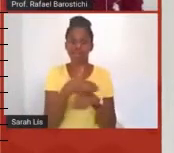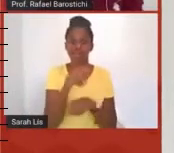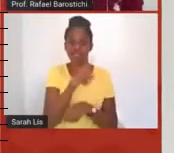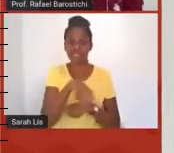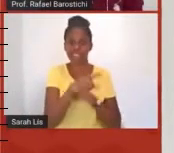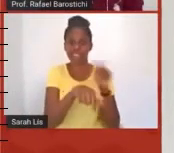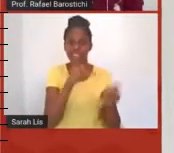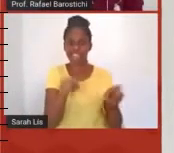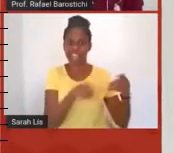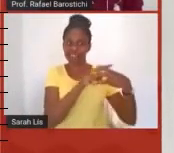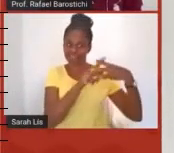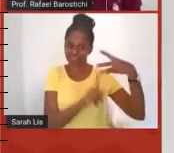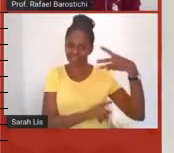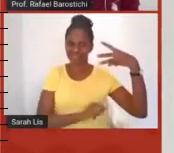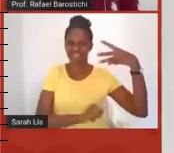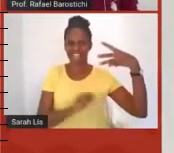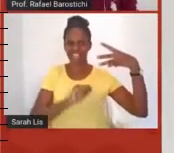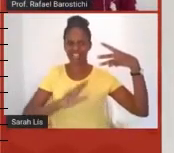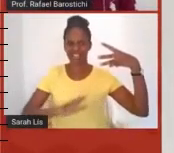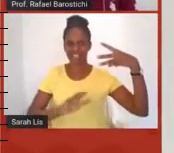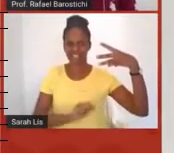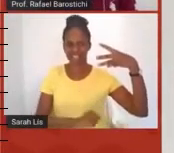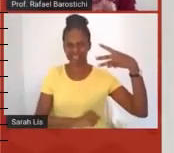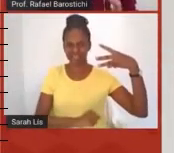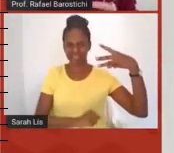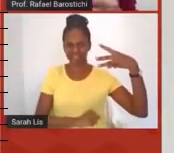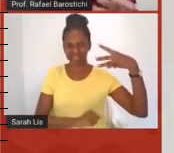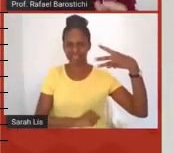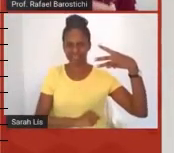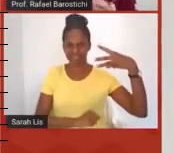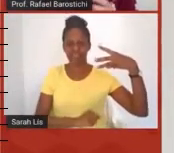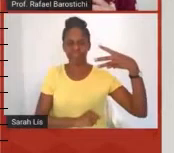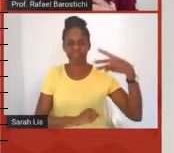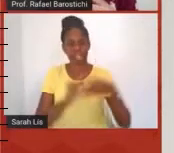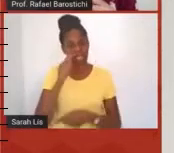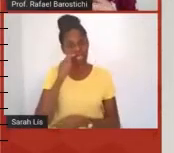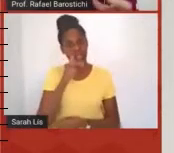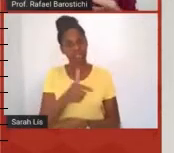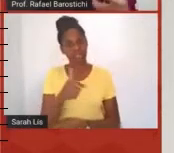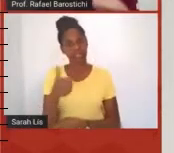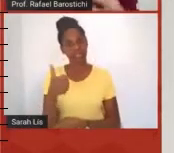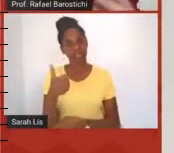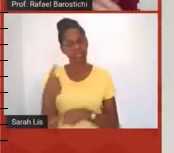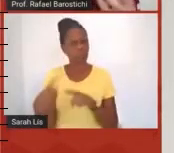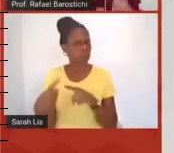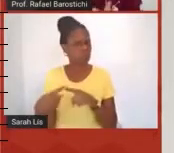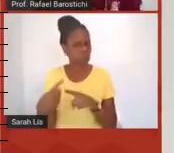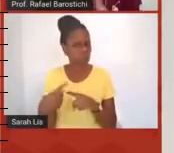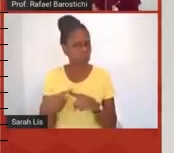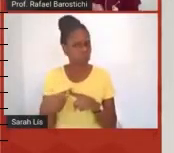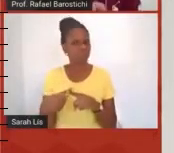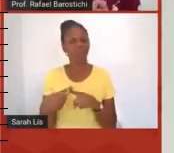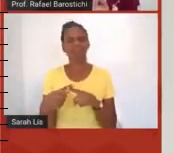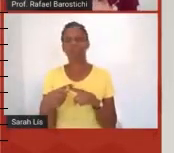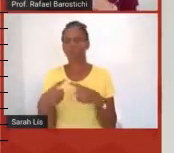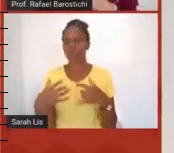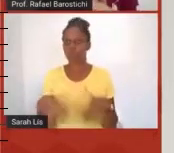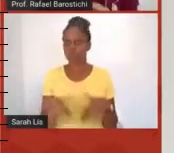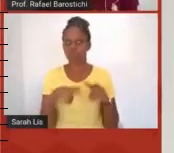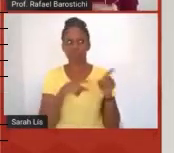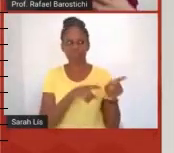atividades. então foi interessante porque isso serviu como